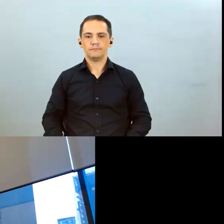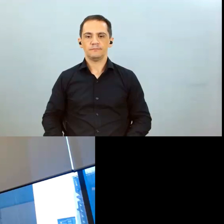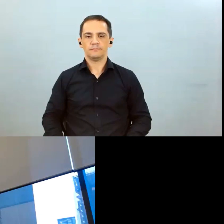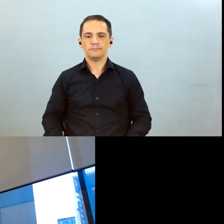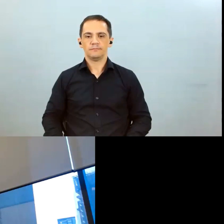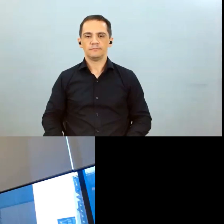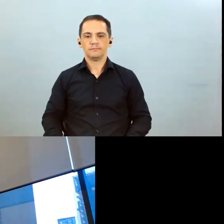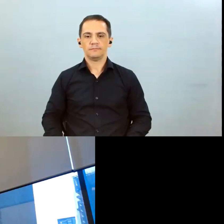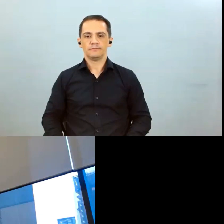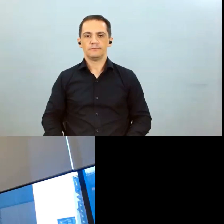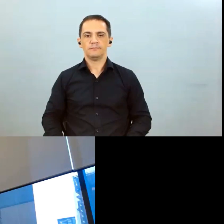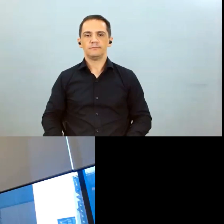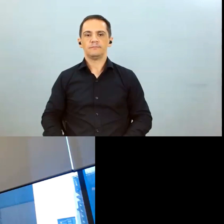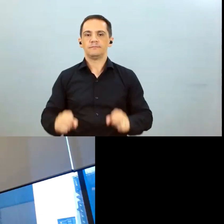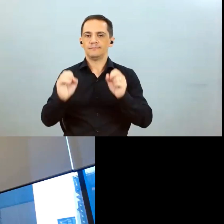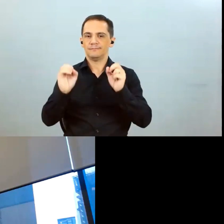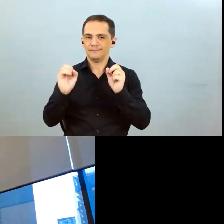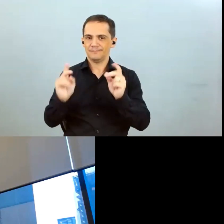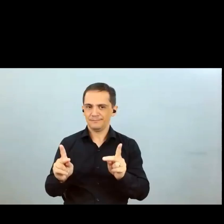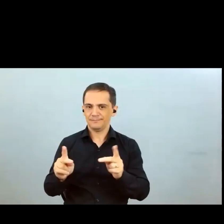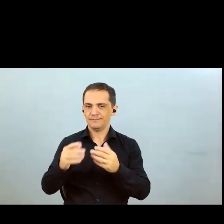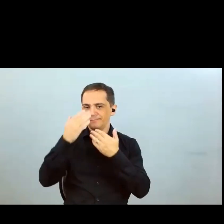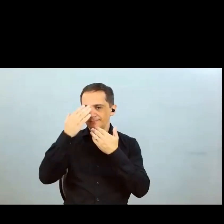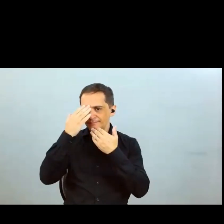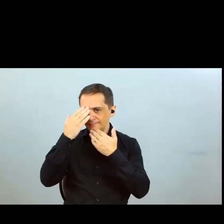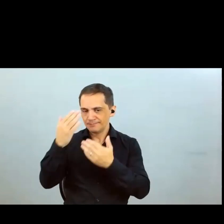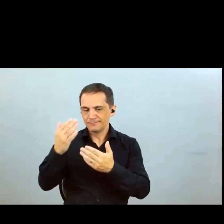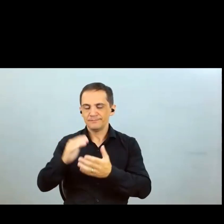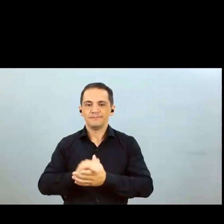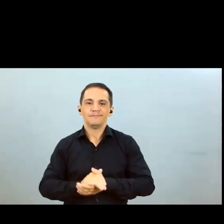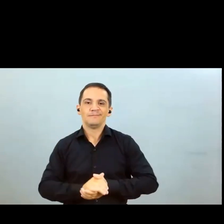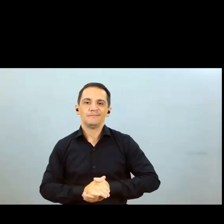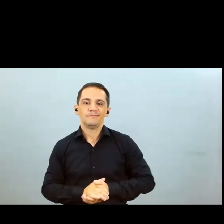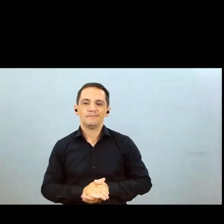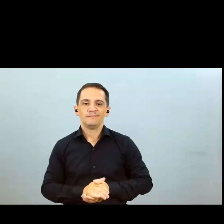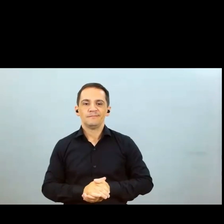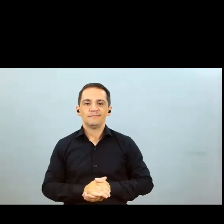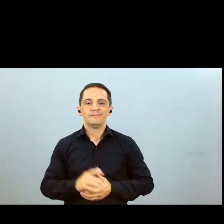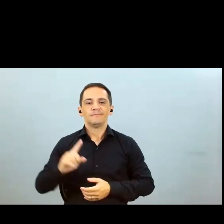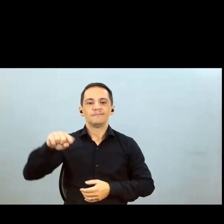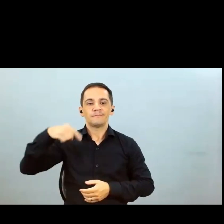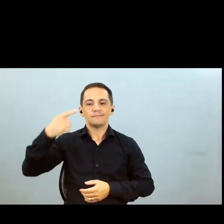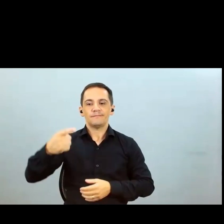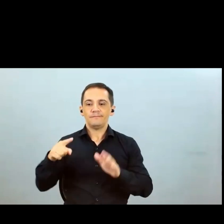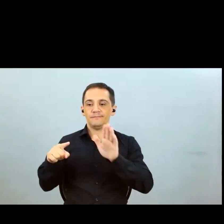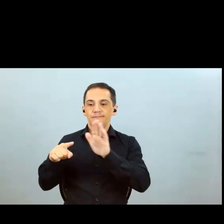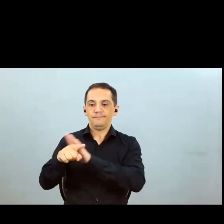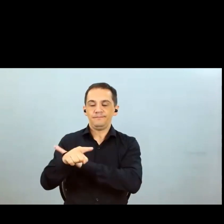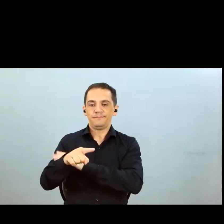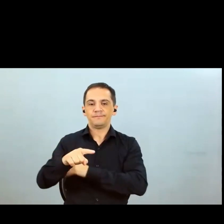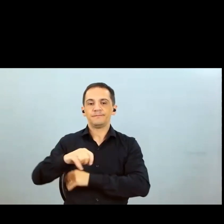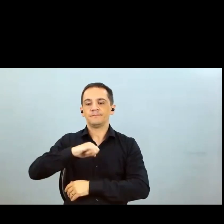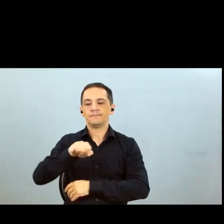ok Julia obrigado pela pergunta a nossa a nossa próxima pergunta é do Joaquim